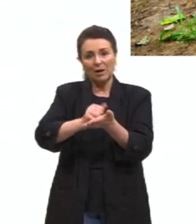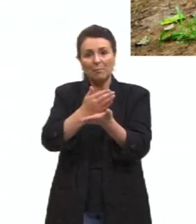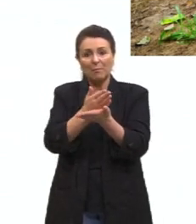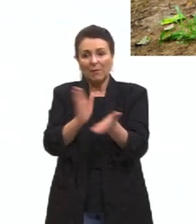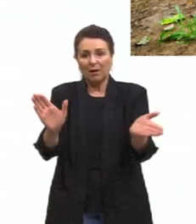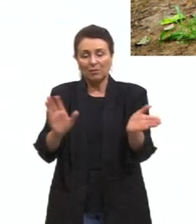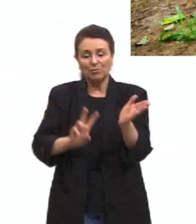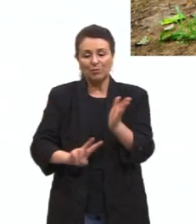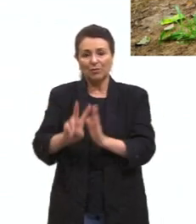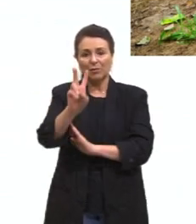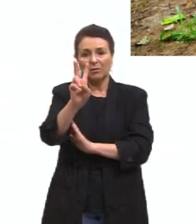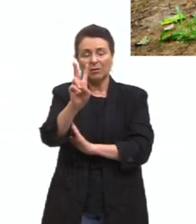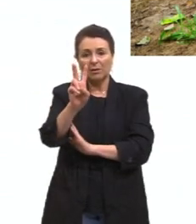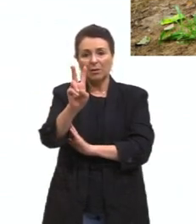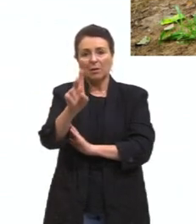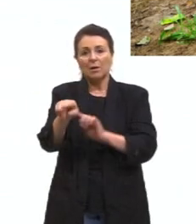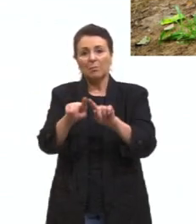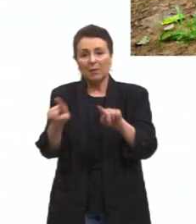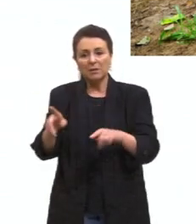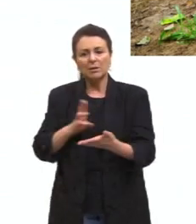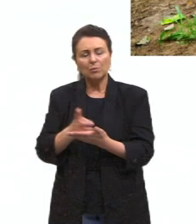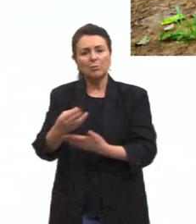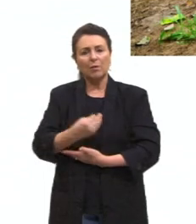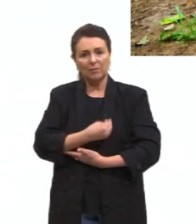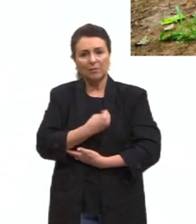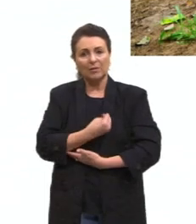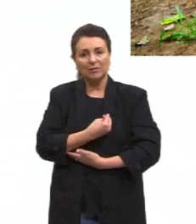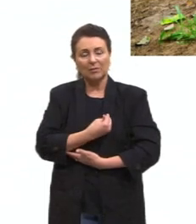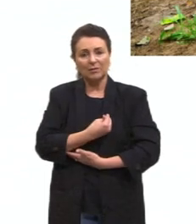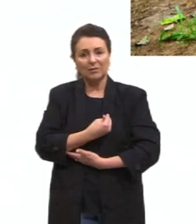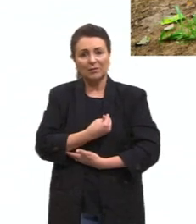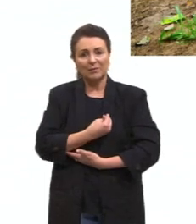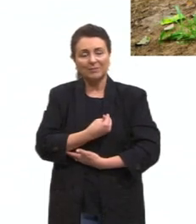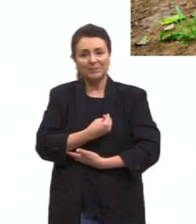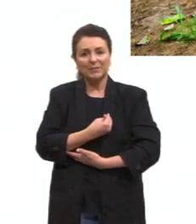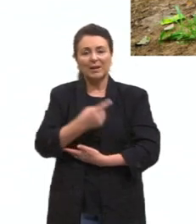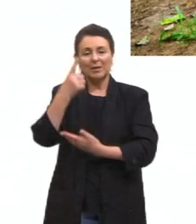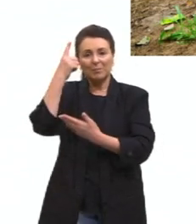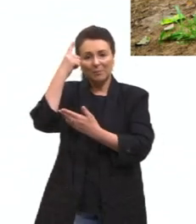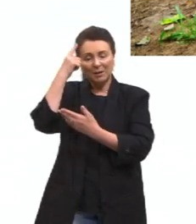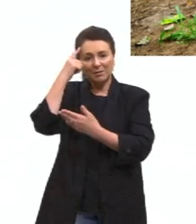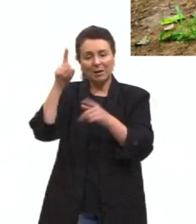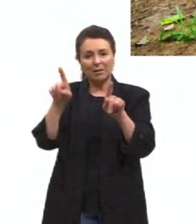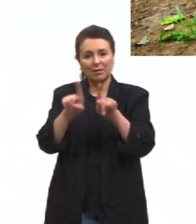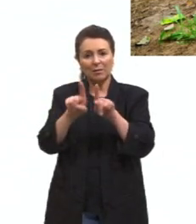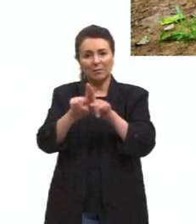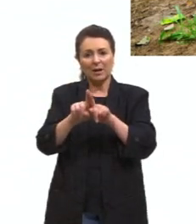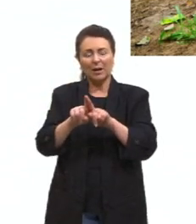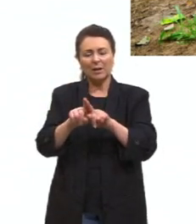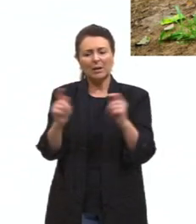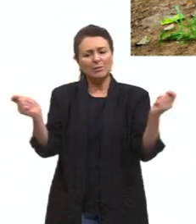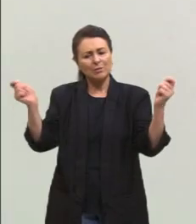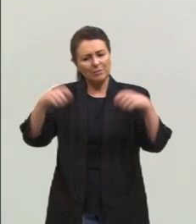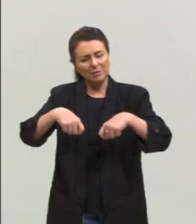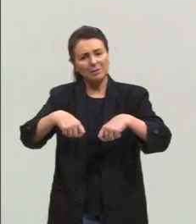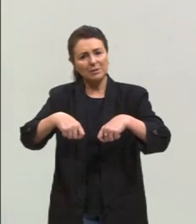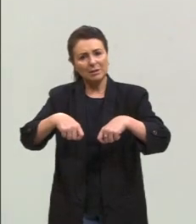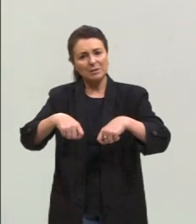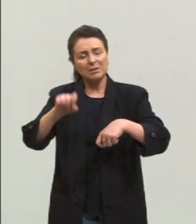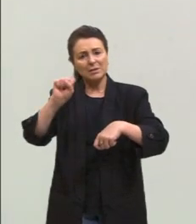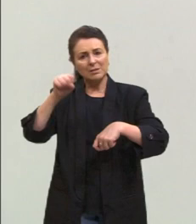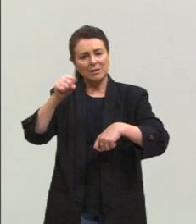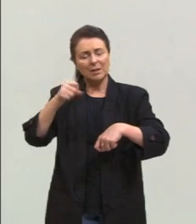borracha, mas eles sobreviveriam com essa extração. Exatamente. E pensar um pouco nessas possibilidades de que esses